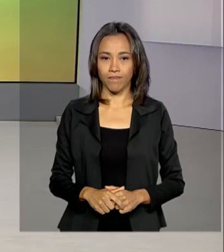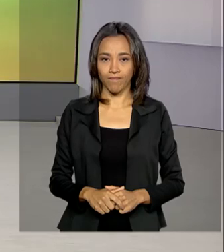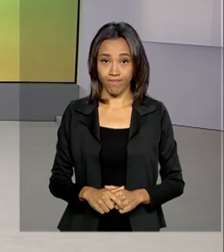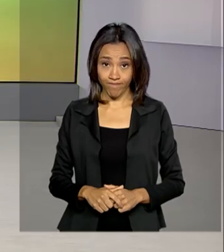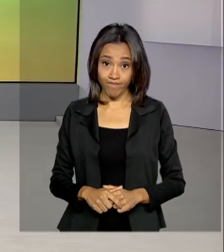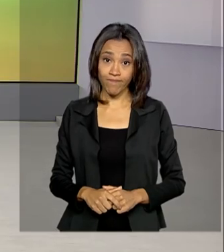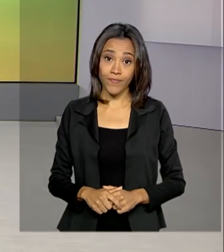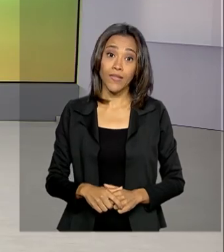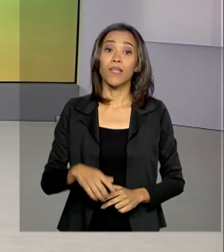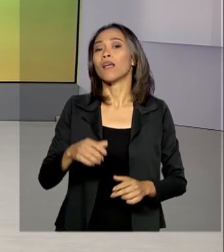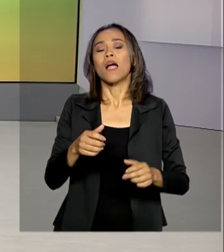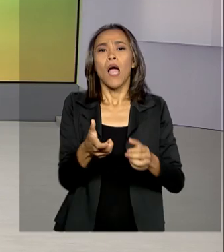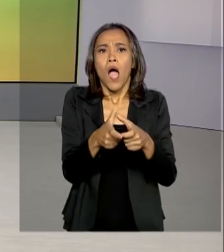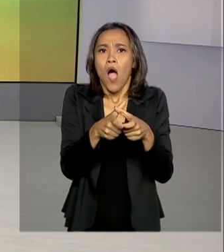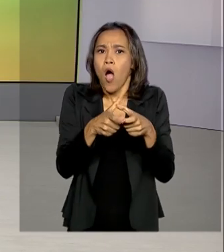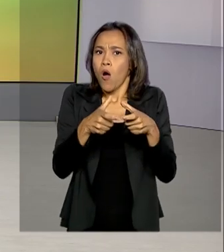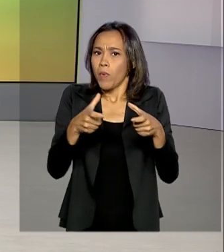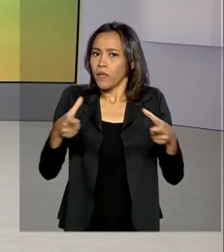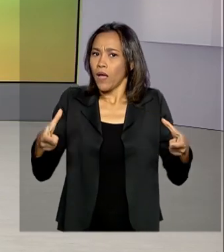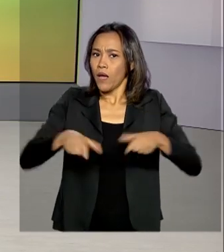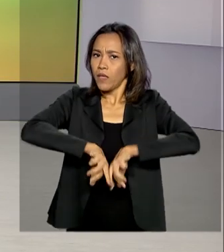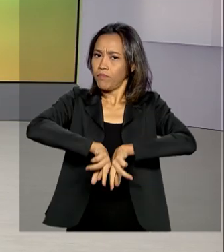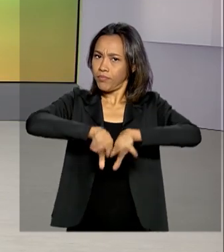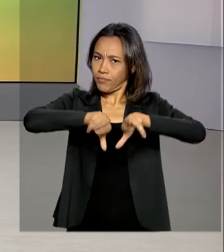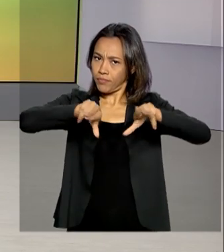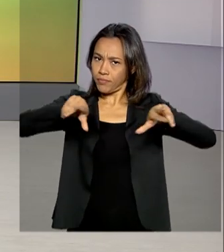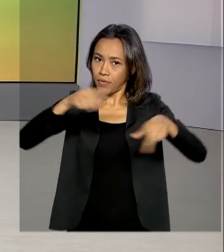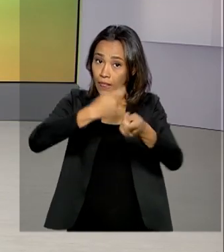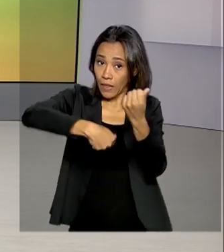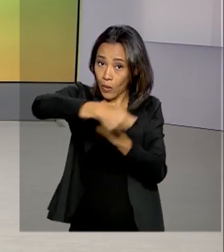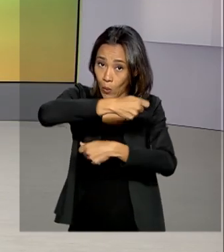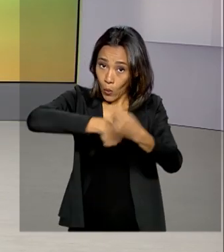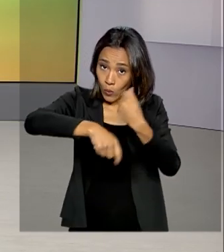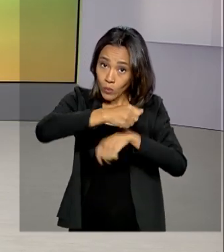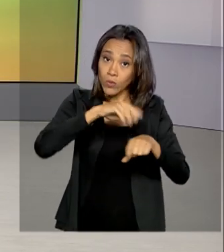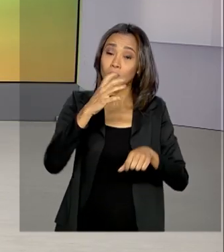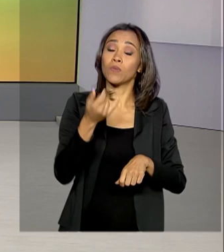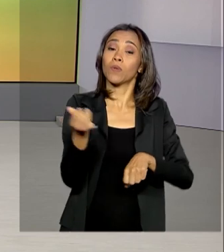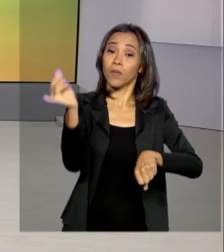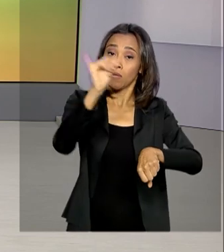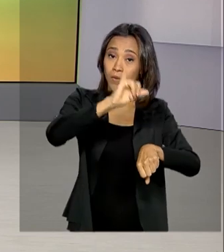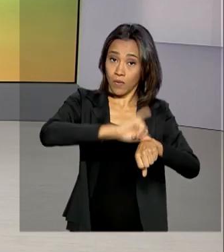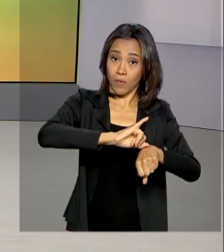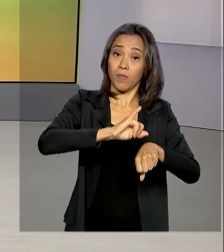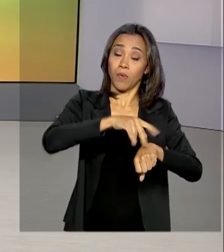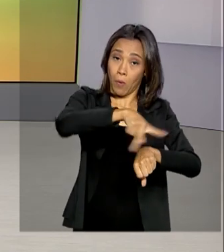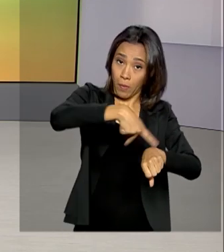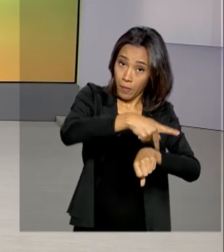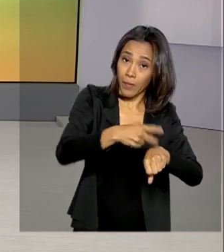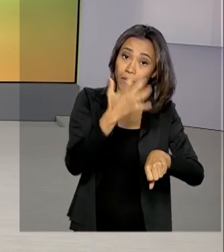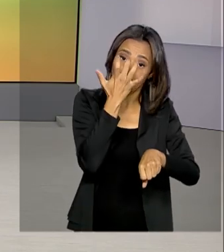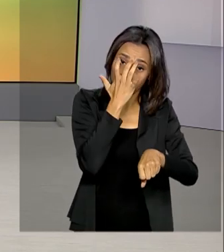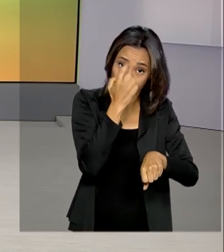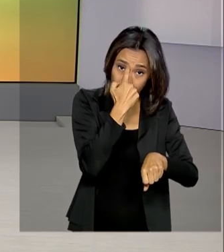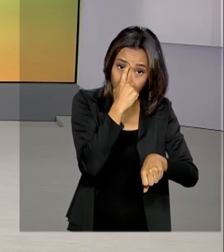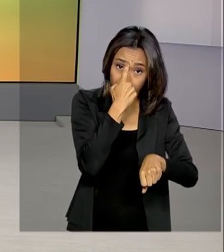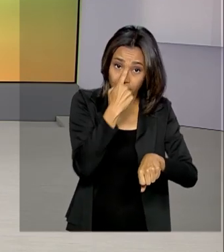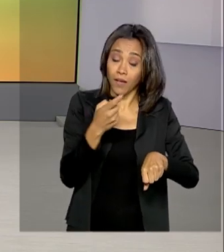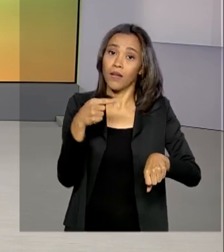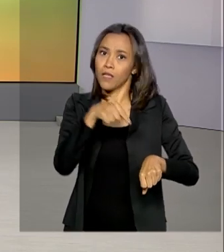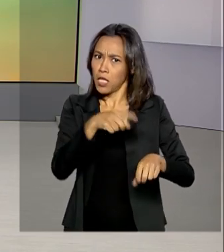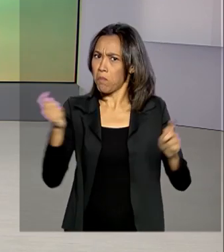Aumentar e diversificar os negócios com a Índia, um mercado desconhecido para o Brasil e com enorme potencial.